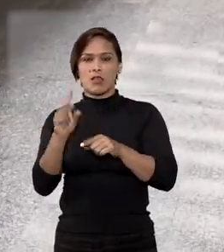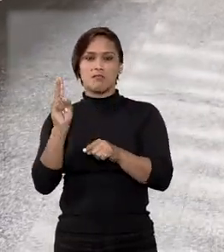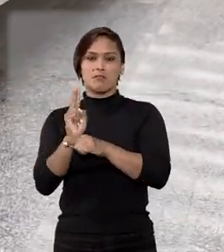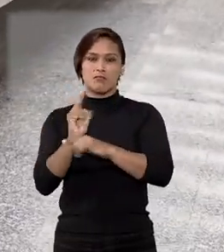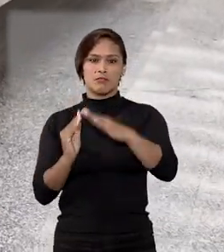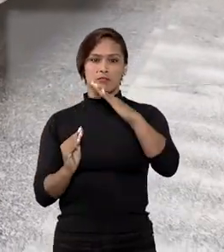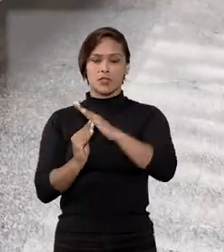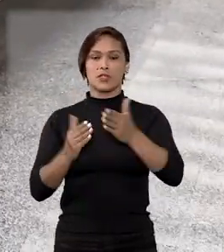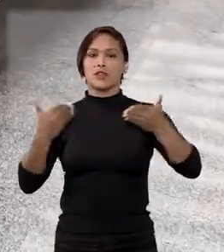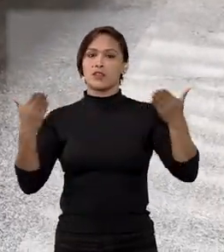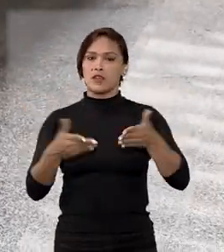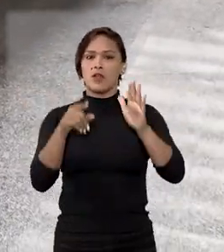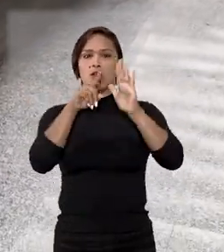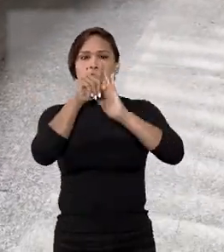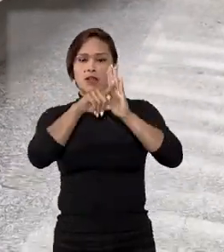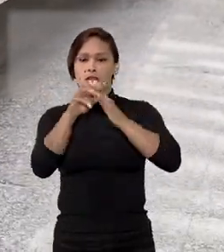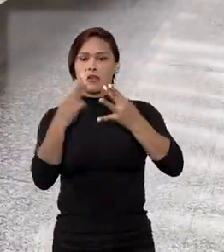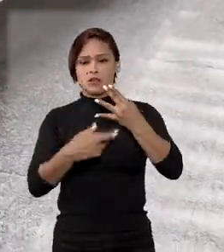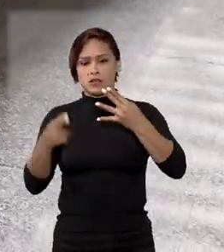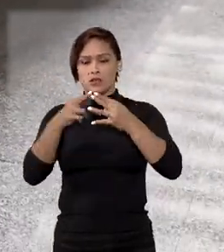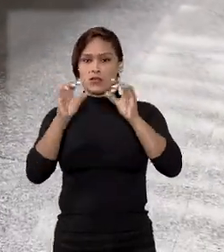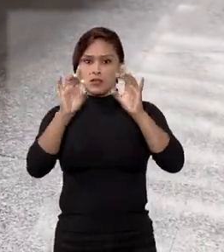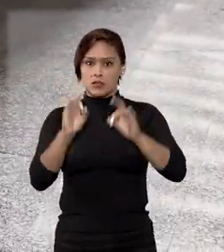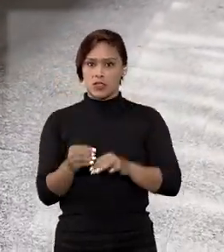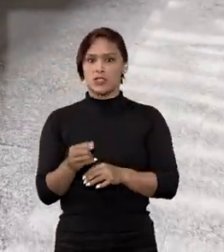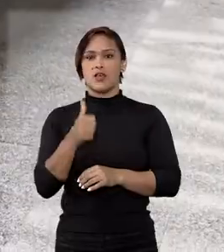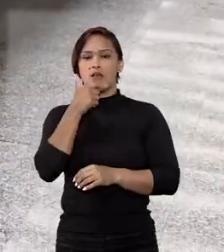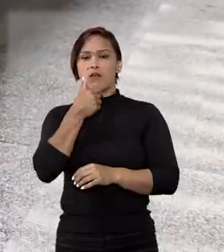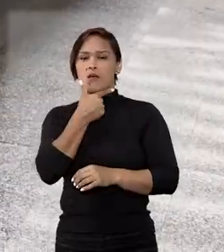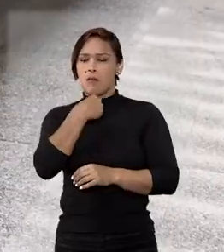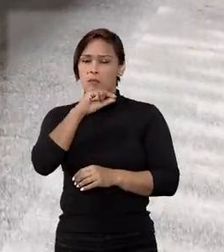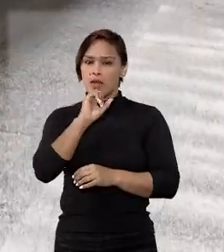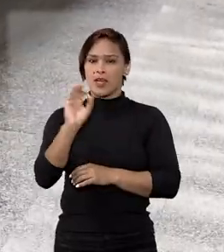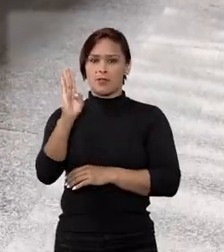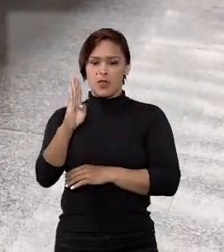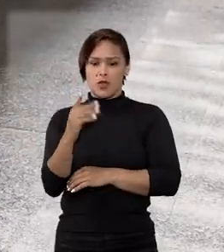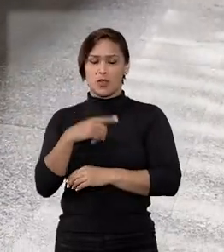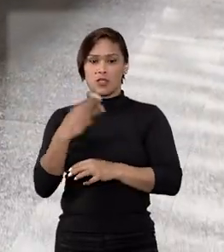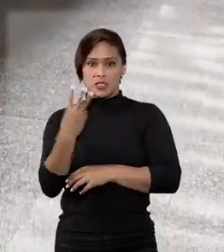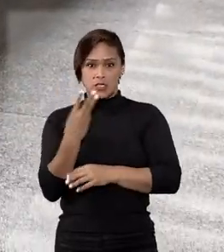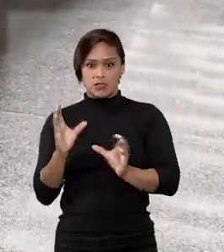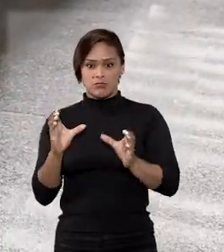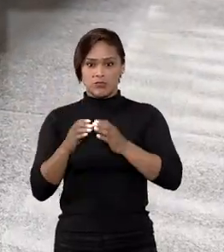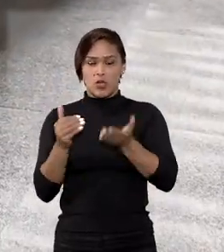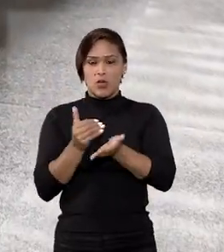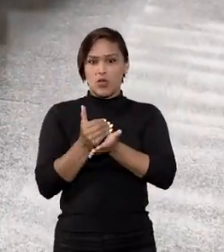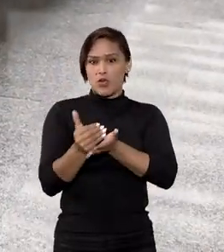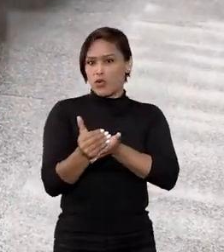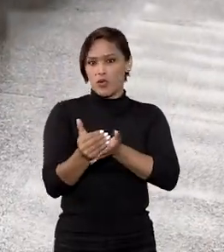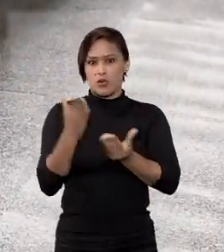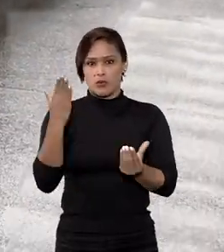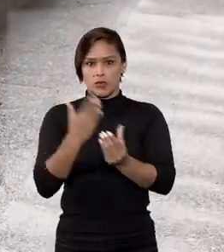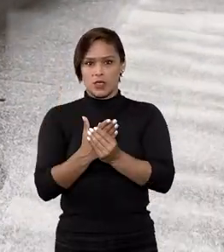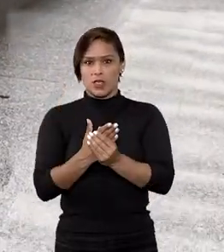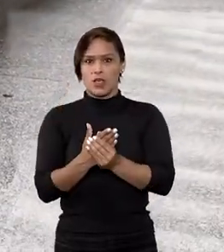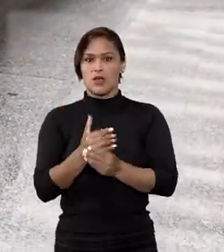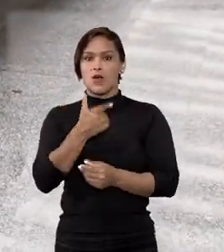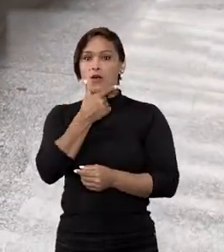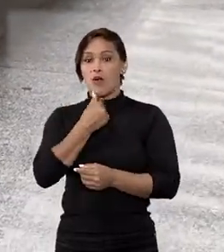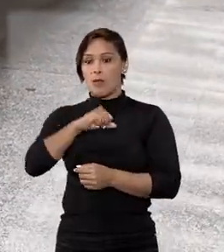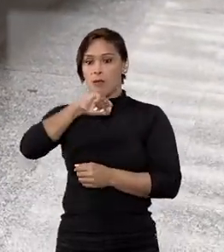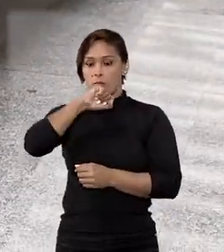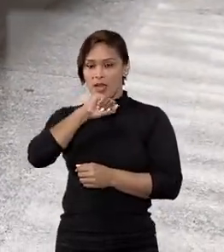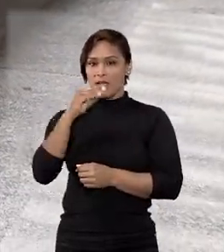guarda. Mas agora, ao analisar o recurso especial dos pais biológicos, a terceira turma observou que durante o curso do processo, o pai